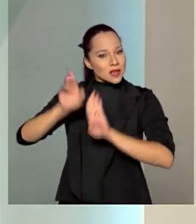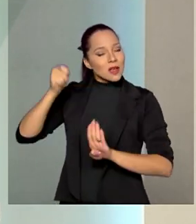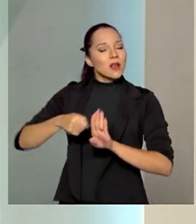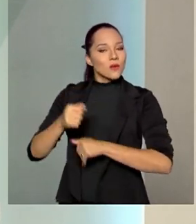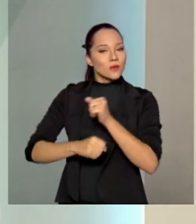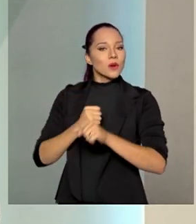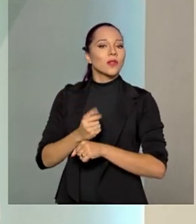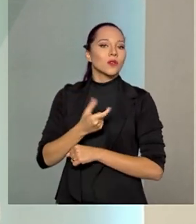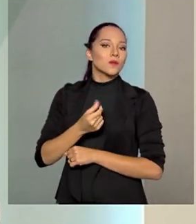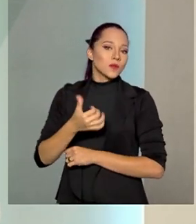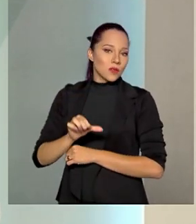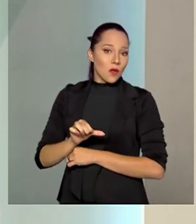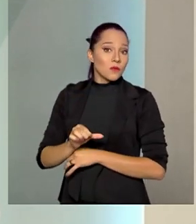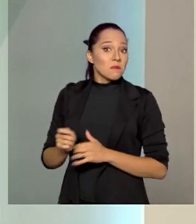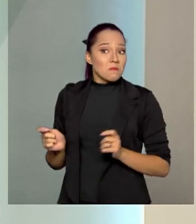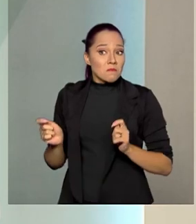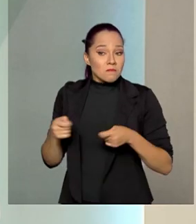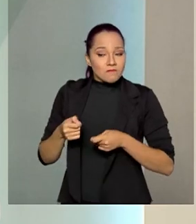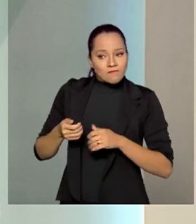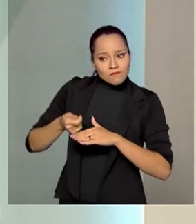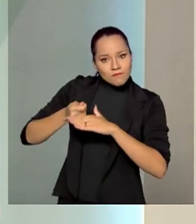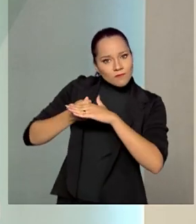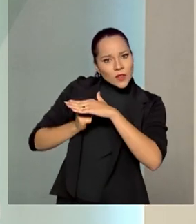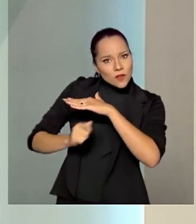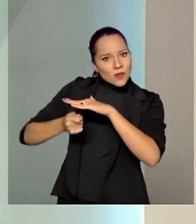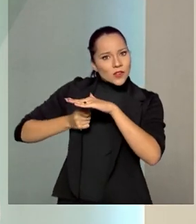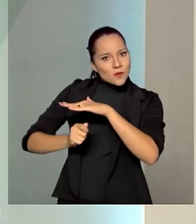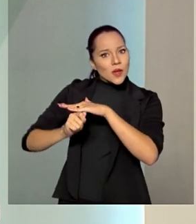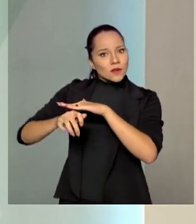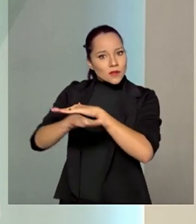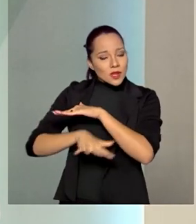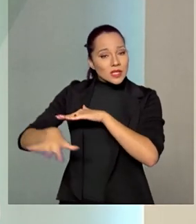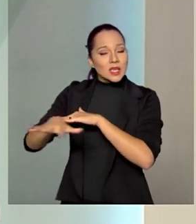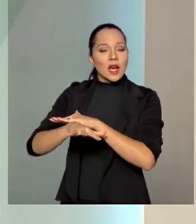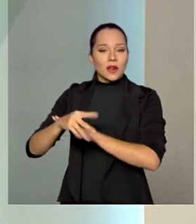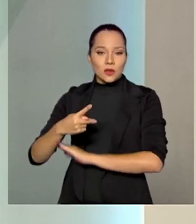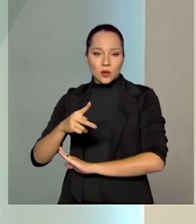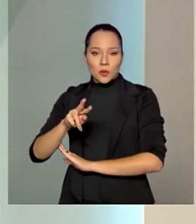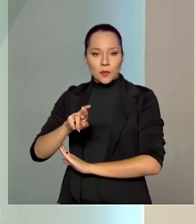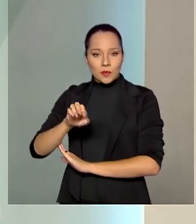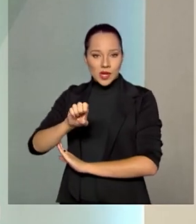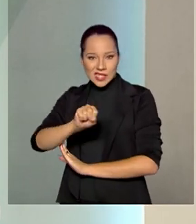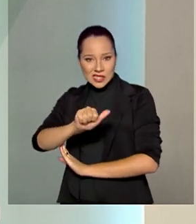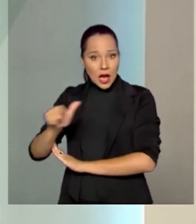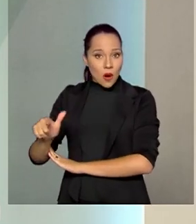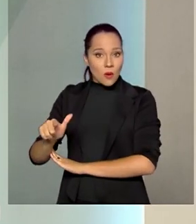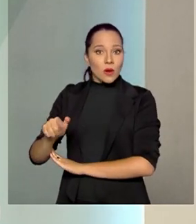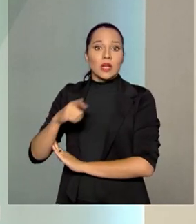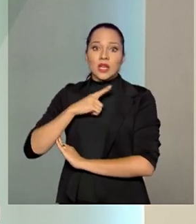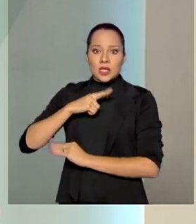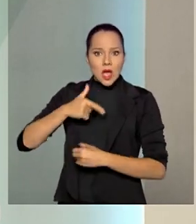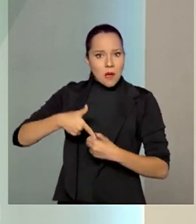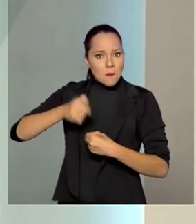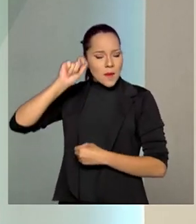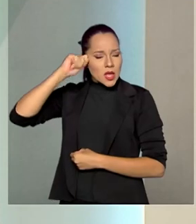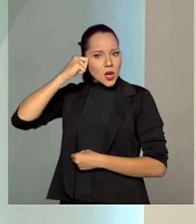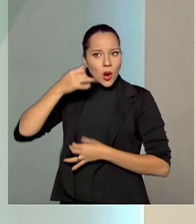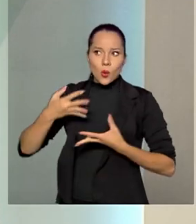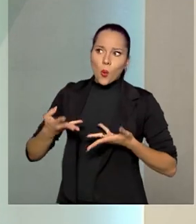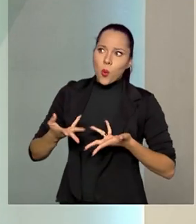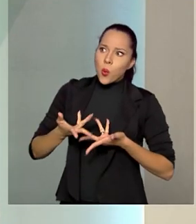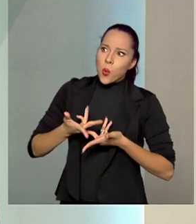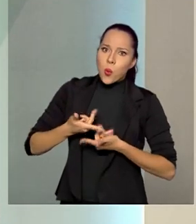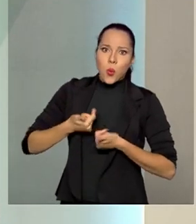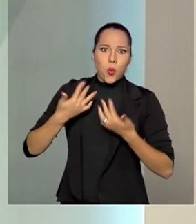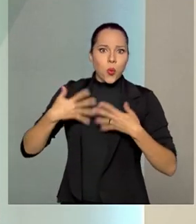2019, que permitiu investimentos nessa área do pré-sal, que tem um petróleo de altíssima qualidade e